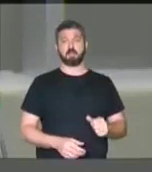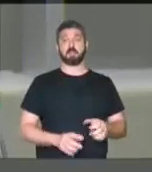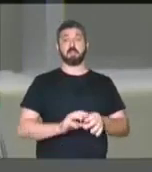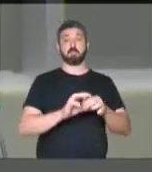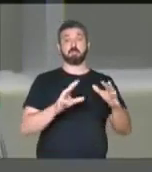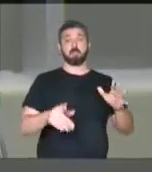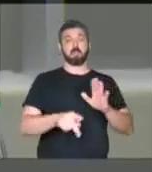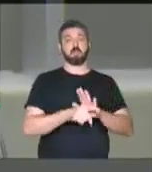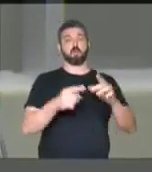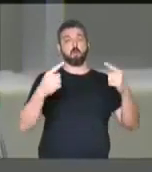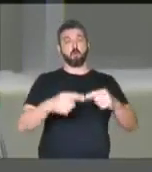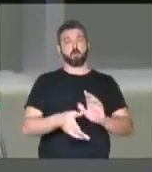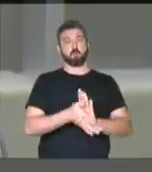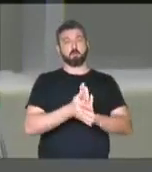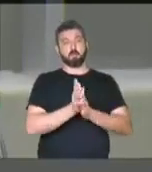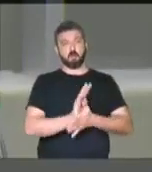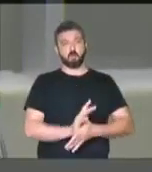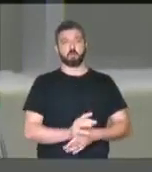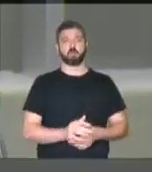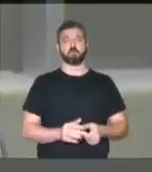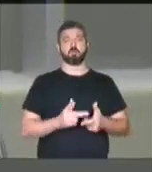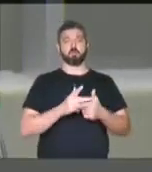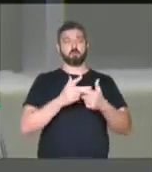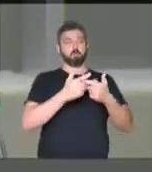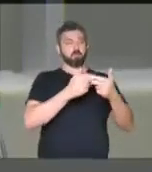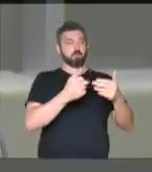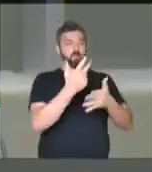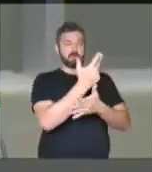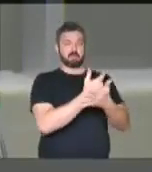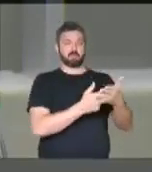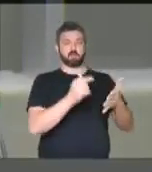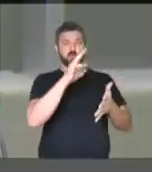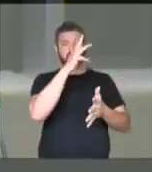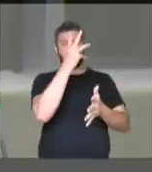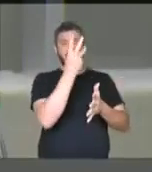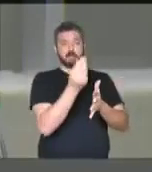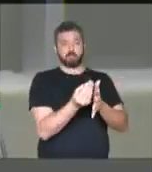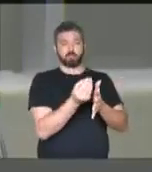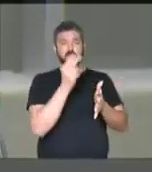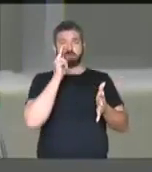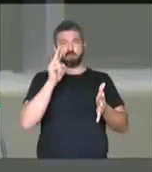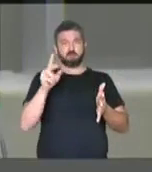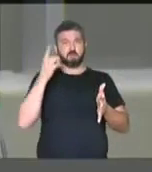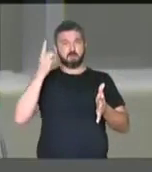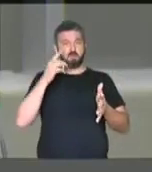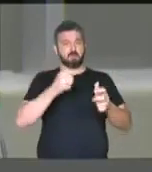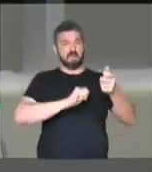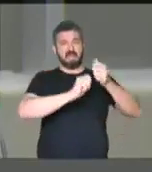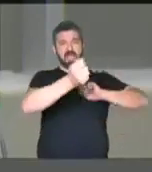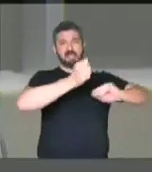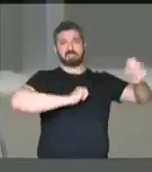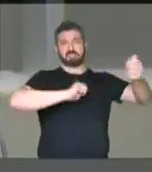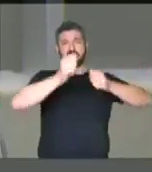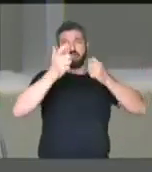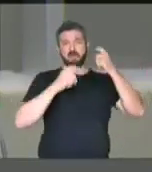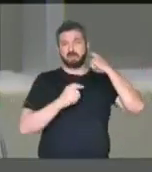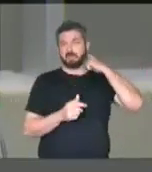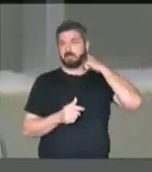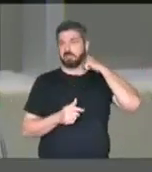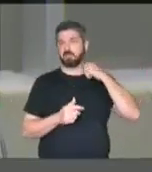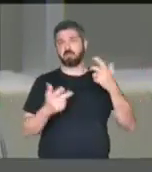contra o racismo, num ato artístico, vermos parlamentar rasgando cartazes